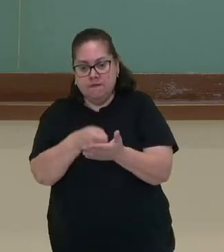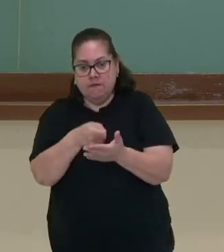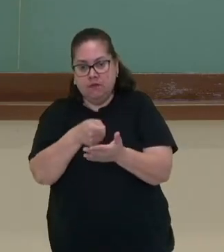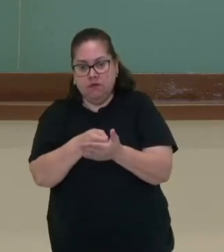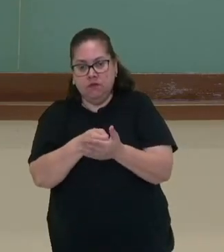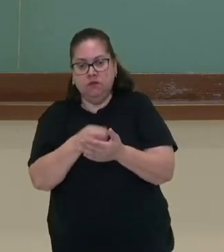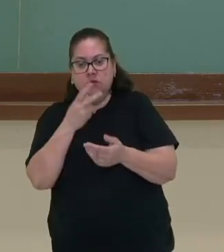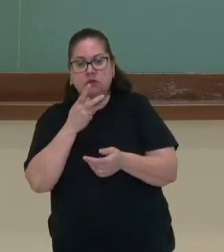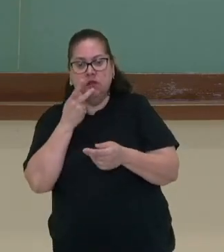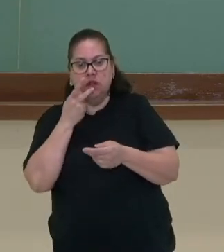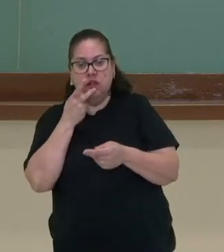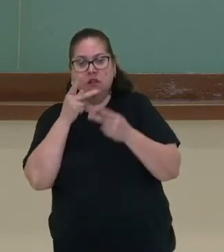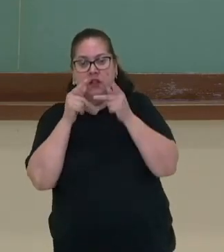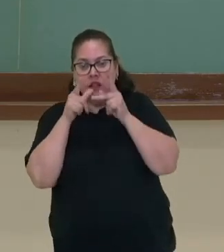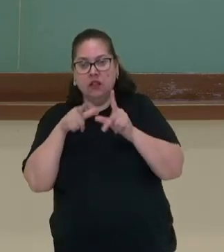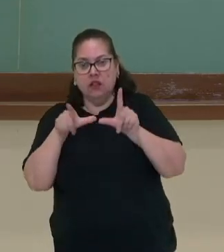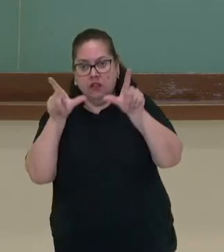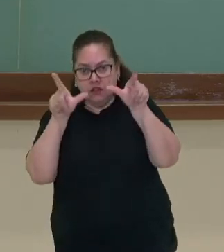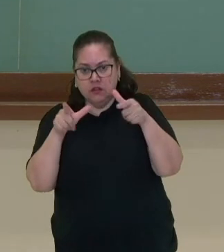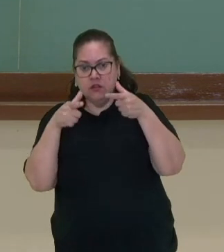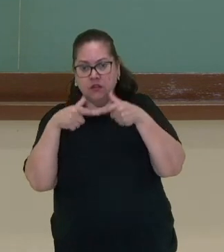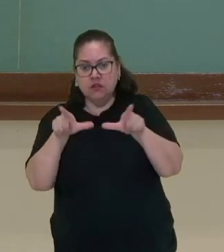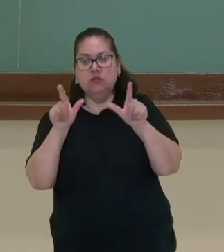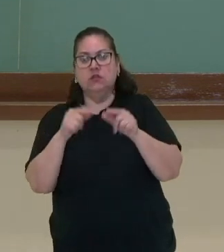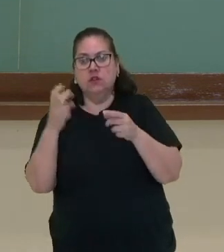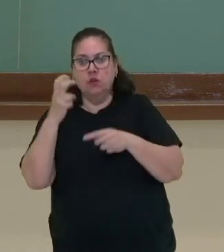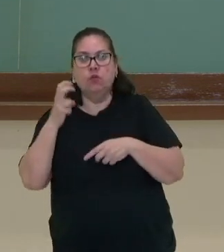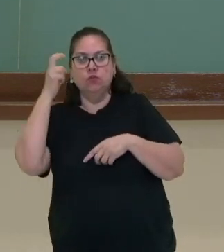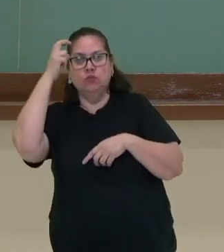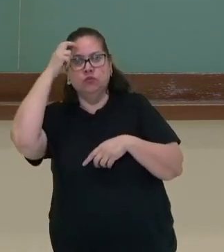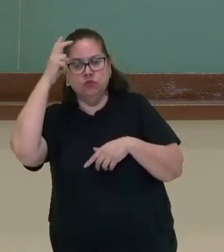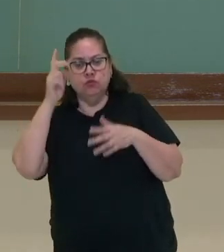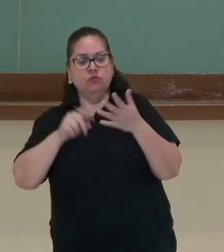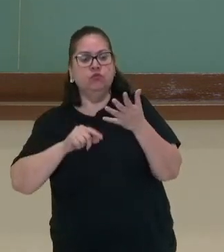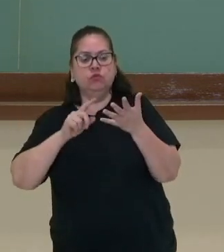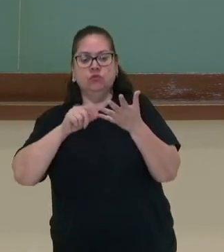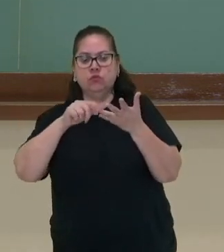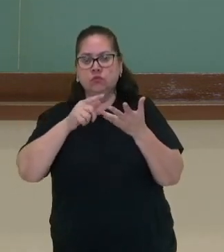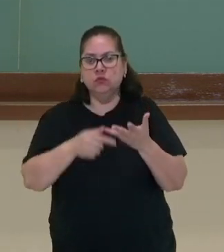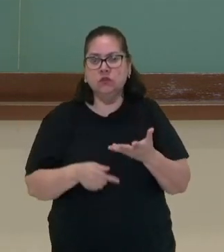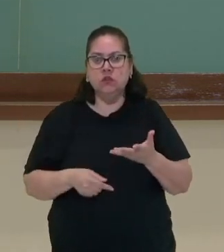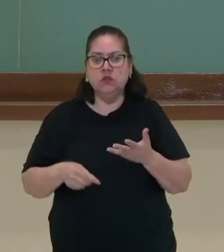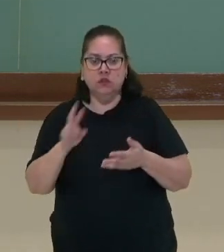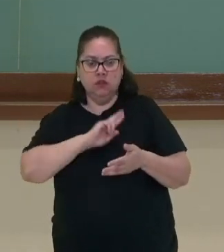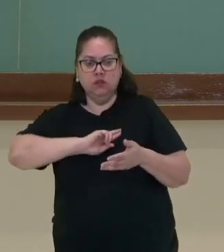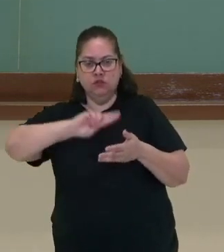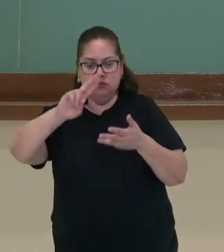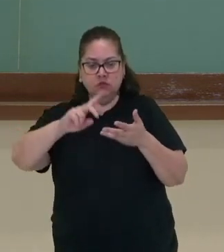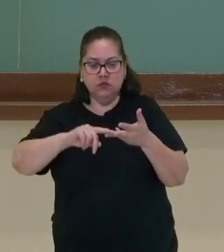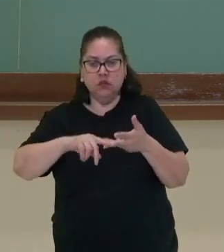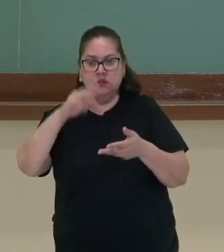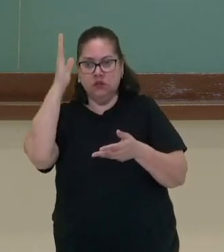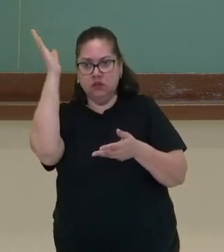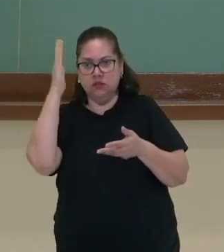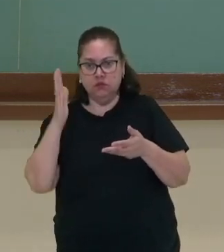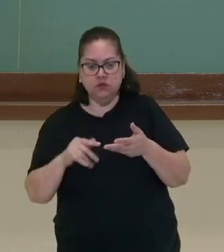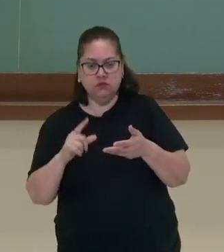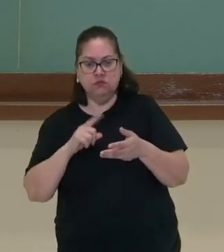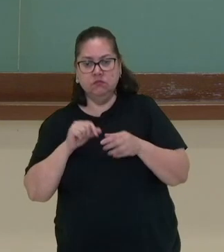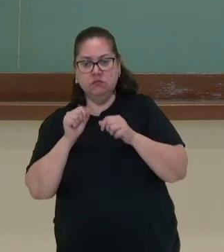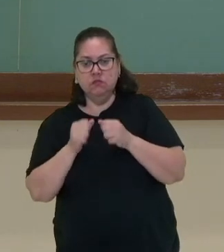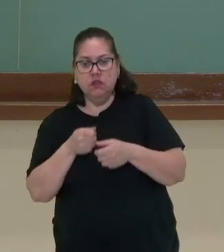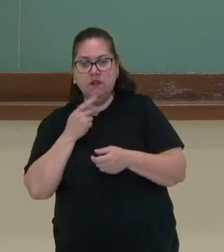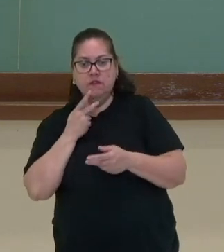o seu idioma, seja mantendo parte da sua cultura, seja mantendo parte da sua religiosidade, que no Brasil, né, se